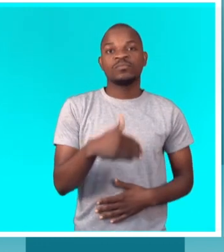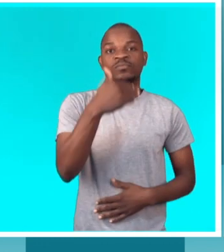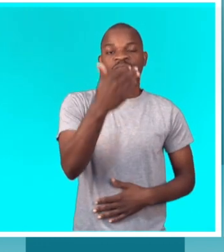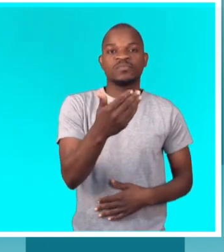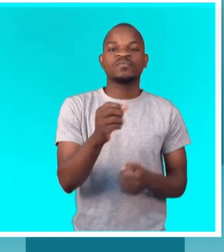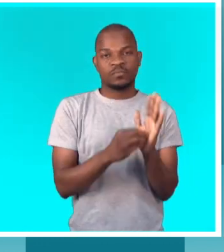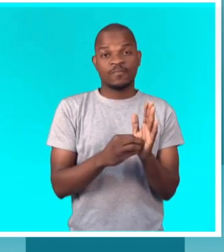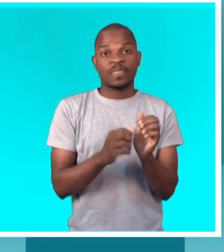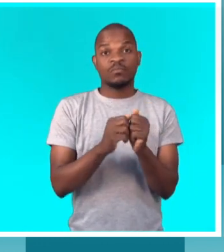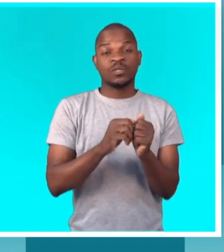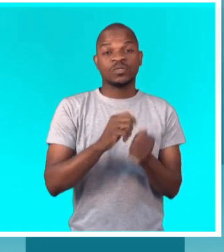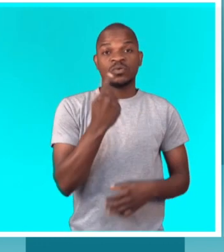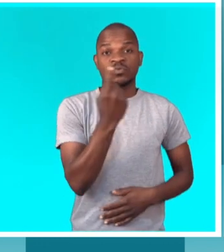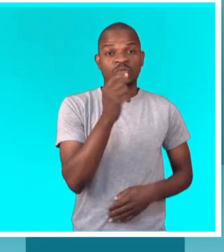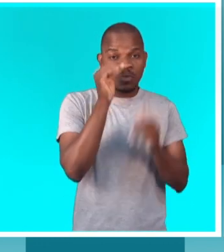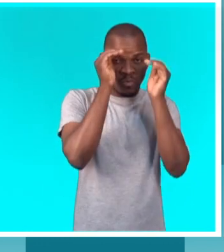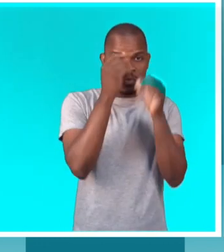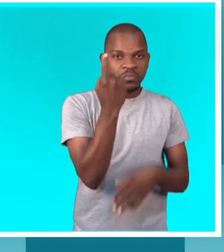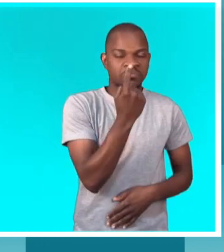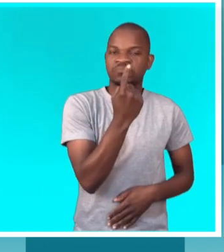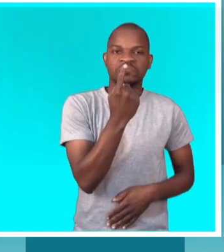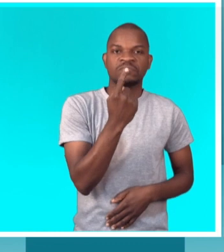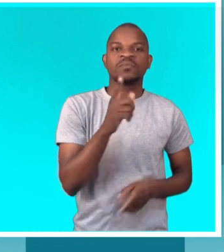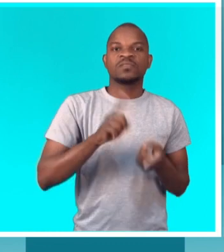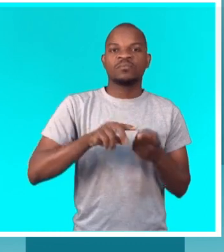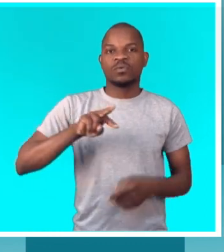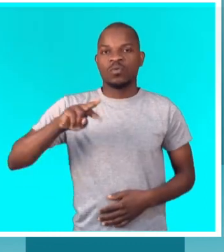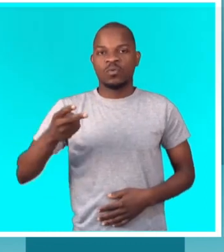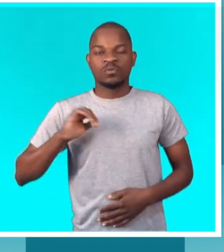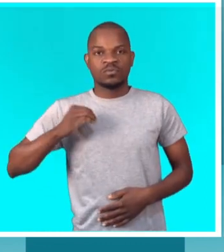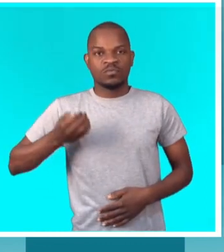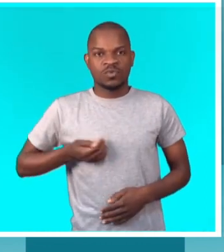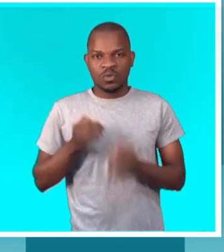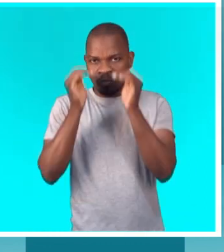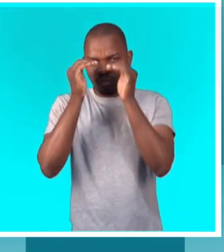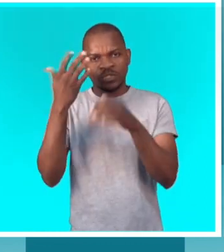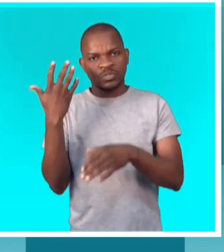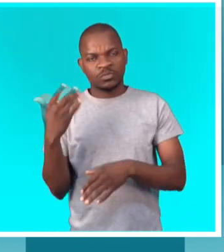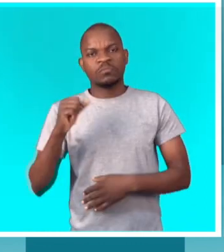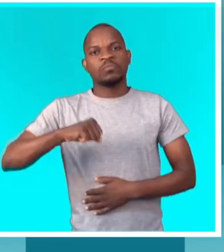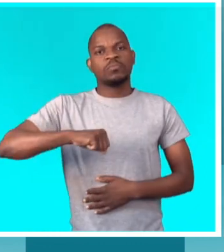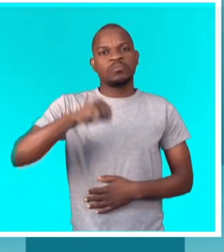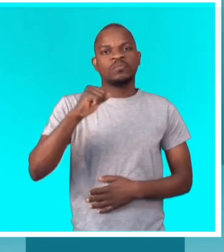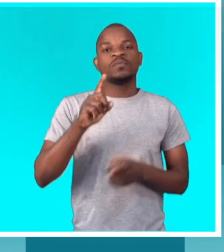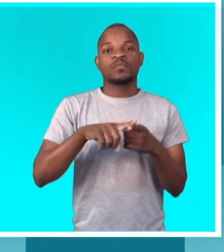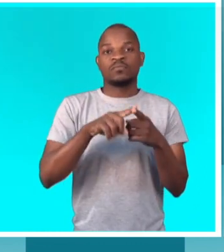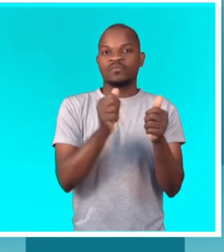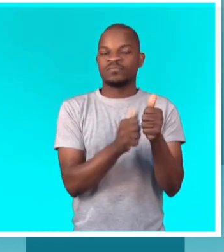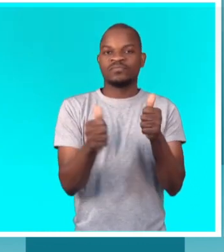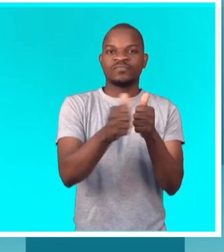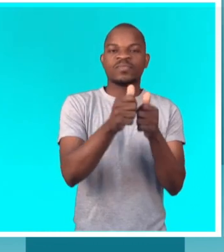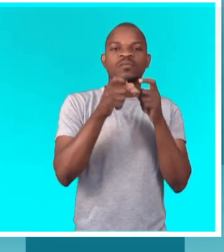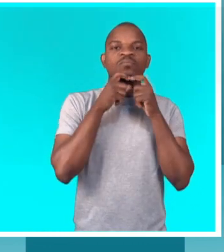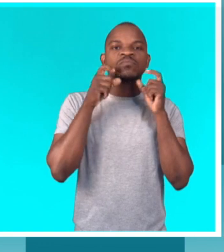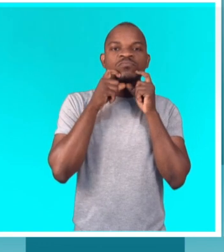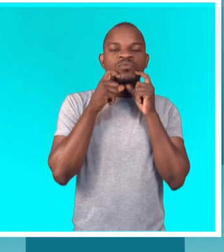passo é mesmo este. Além da Edmilza Governa, Elisabeth Guambe foi a outra atleta moçambicana medalhada e que